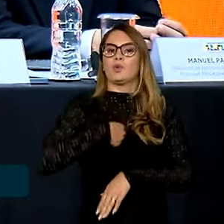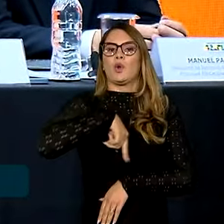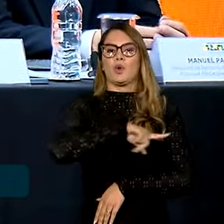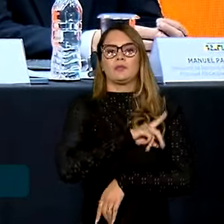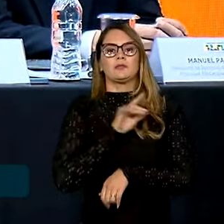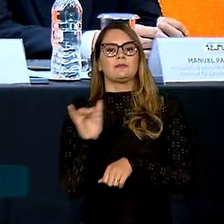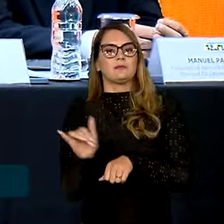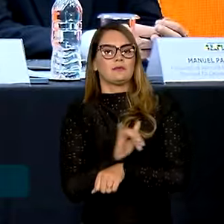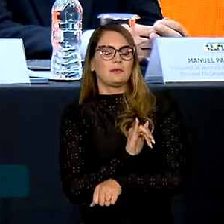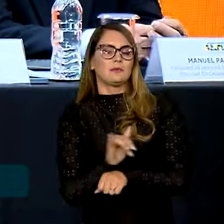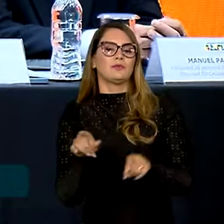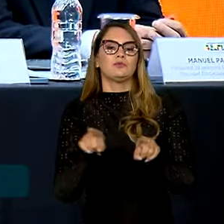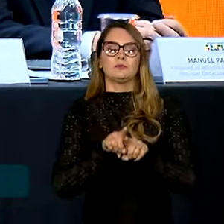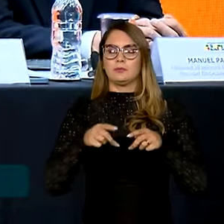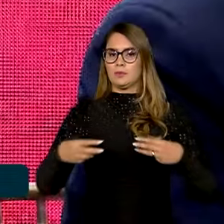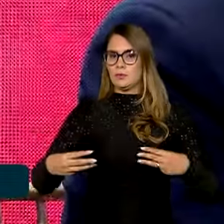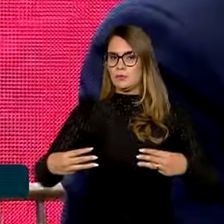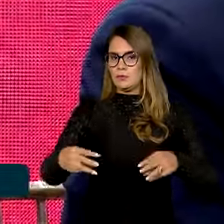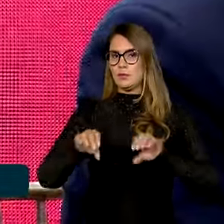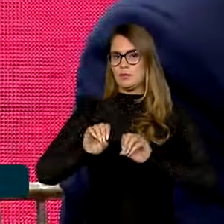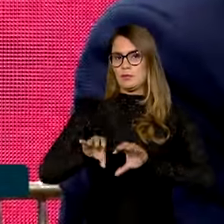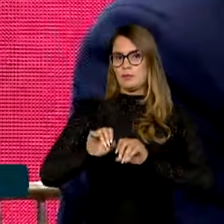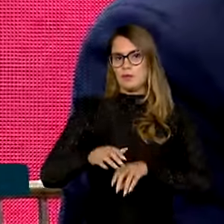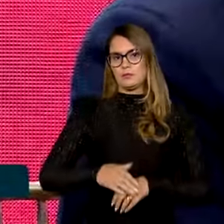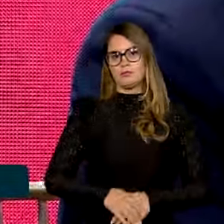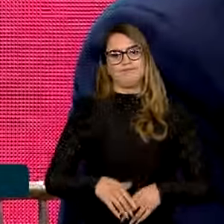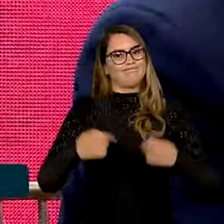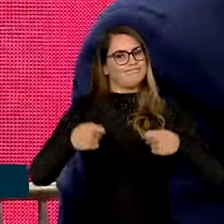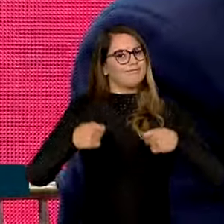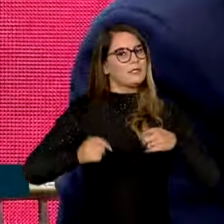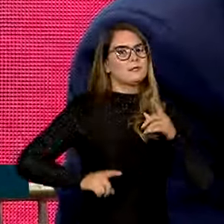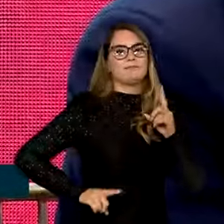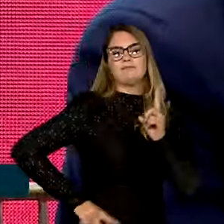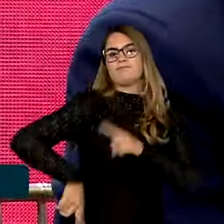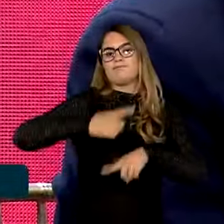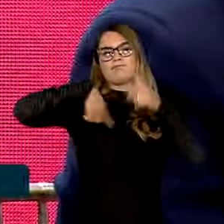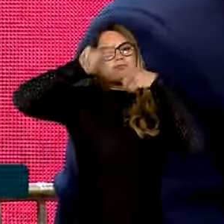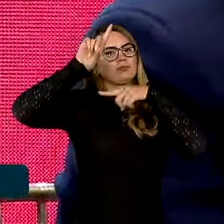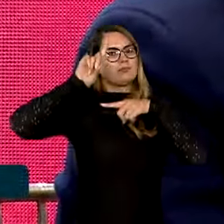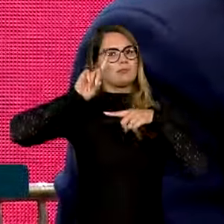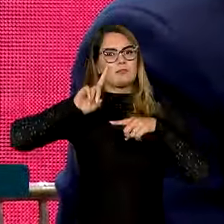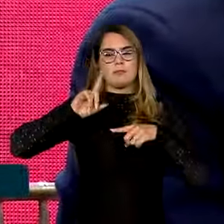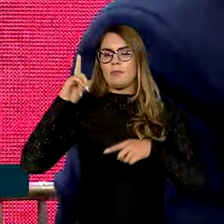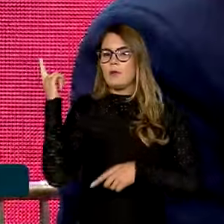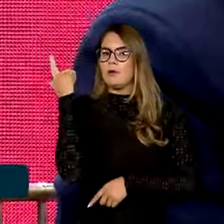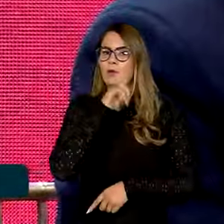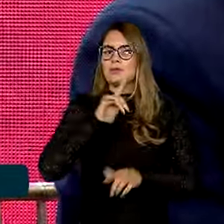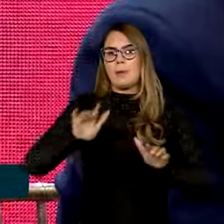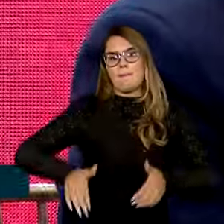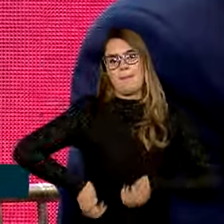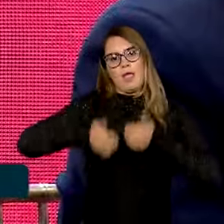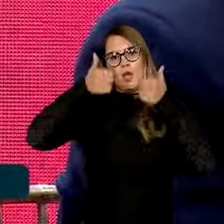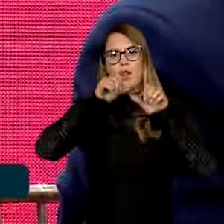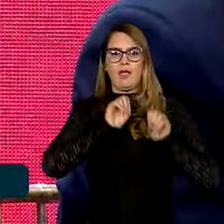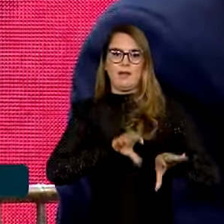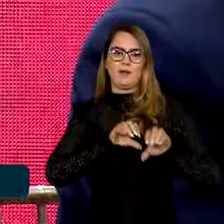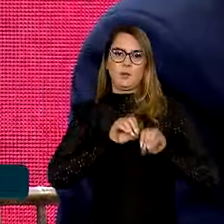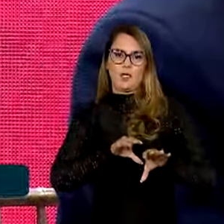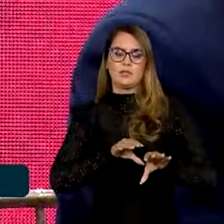da estratégia do Ministério da Educação. Precisamos avançar significativamente para melhorar a qualidade dos resultados